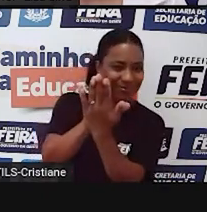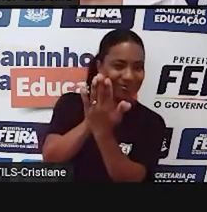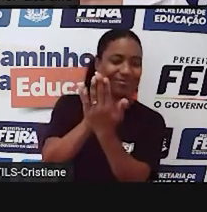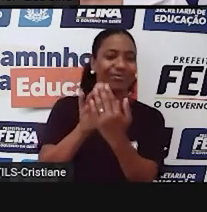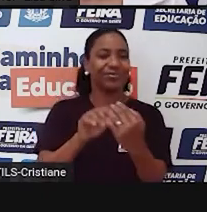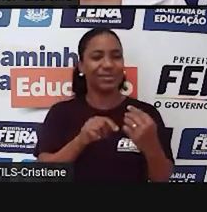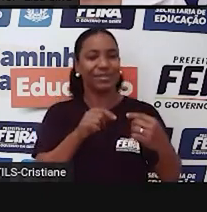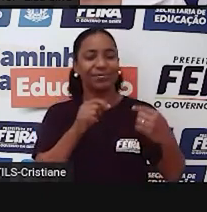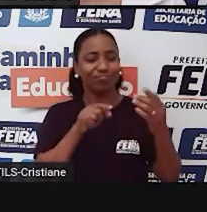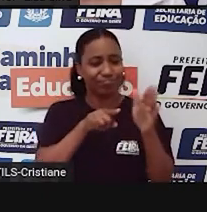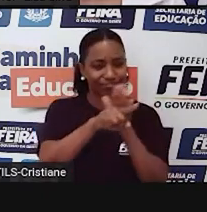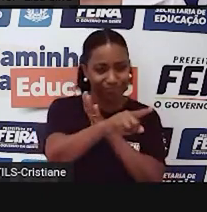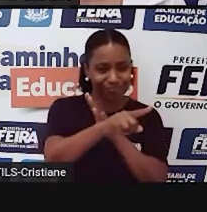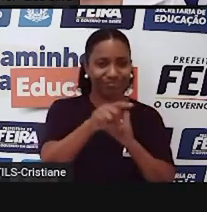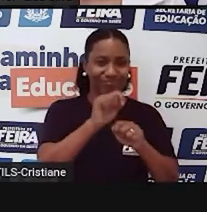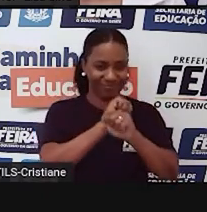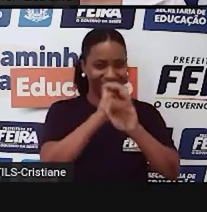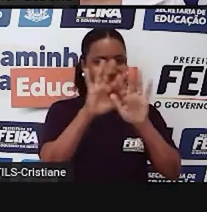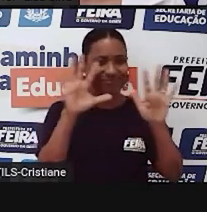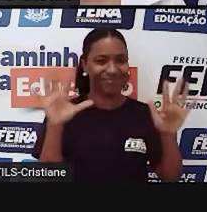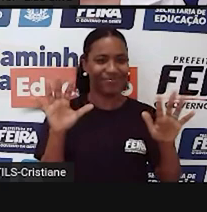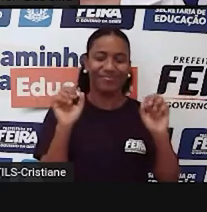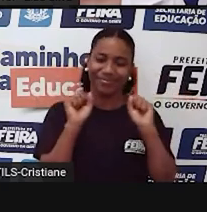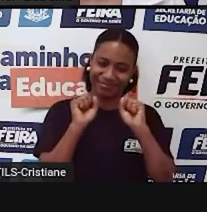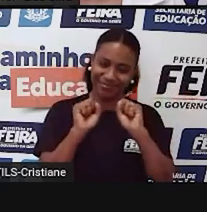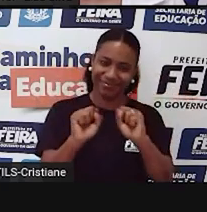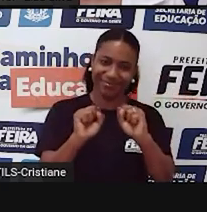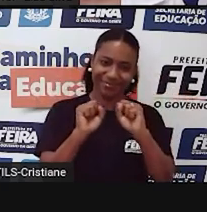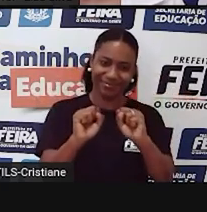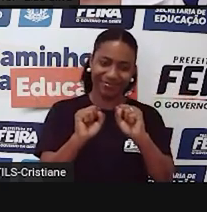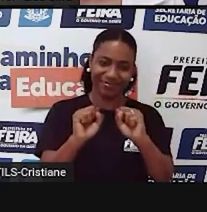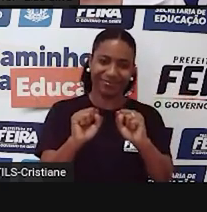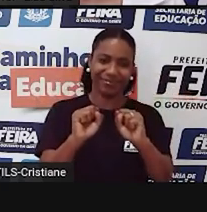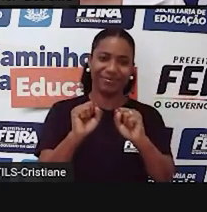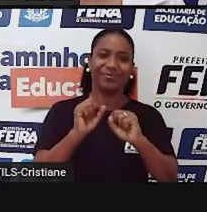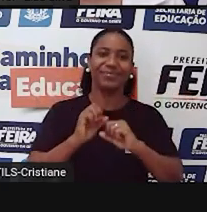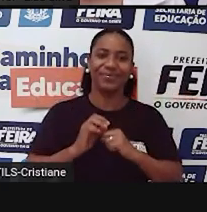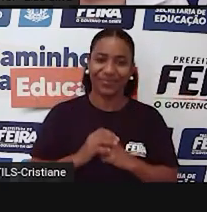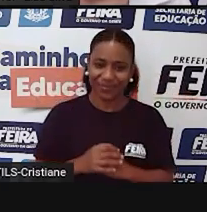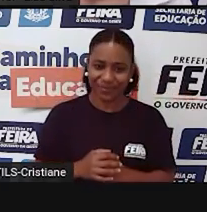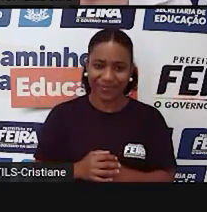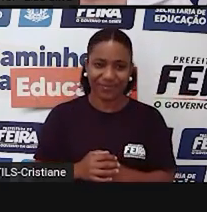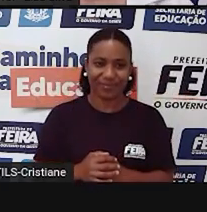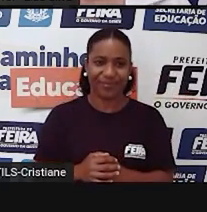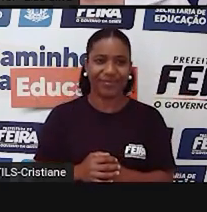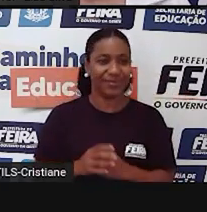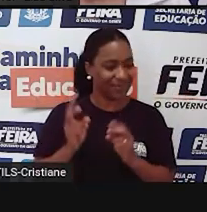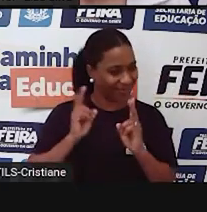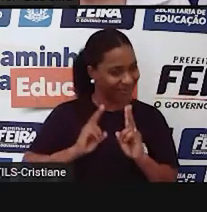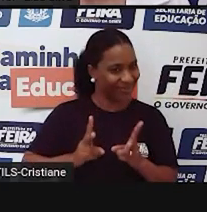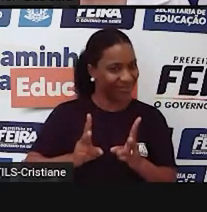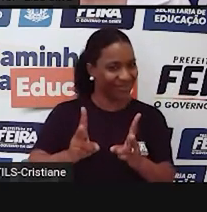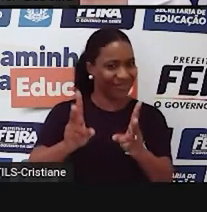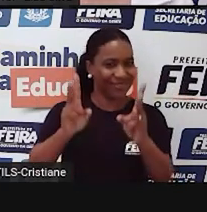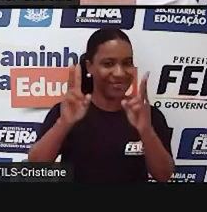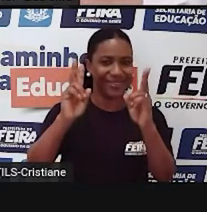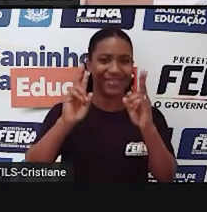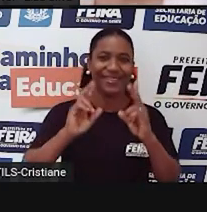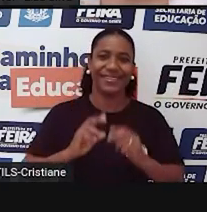tiver com o seu professor ou sua professora da escola. Ok? Let's go, students.